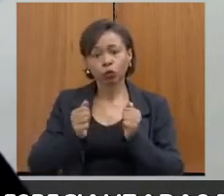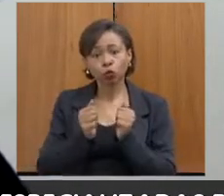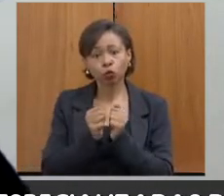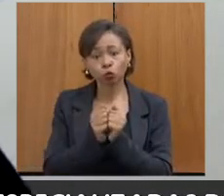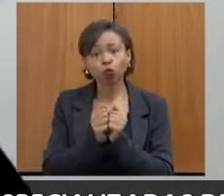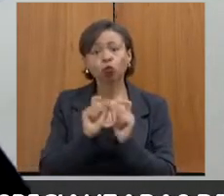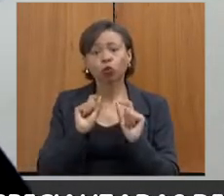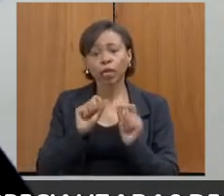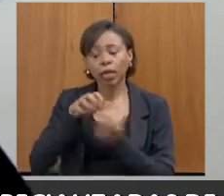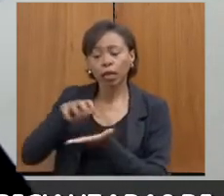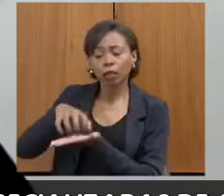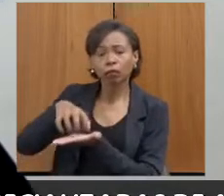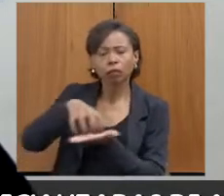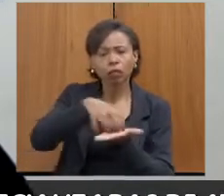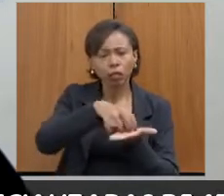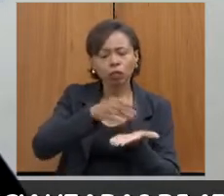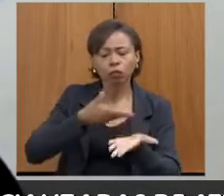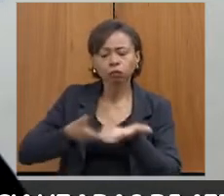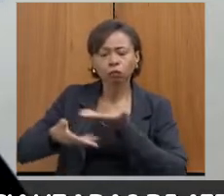de proteção nas escolas,